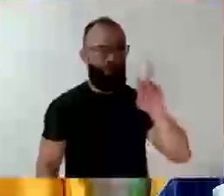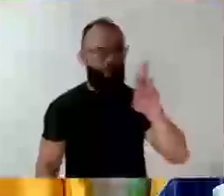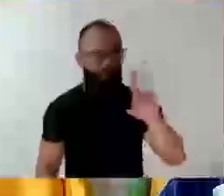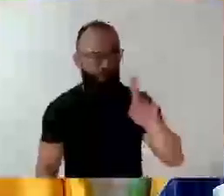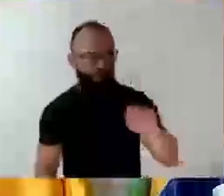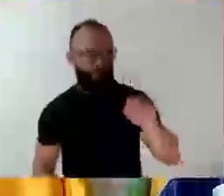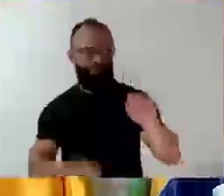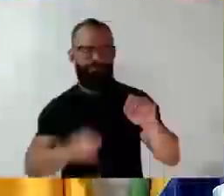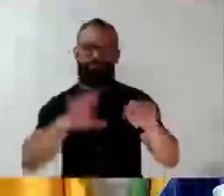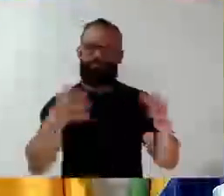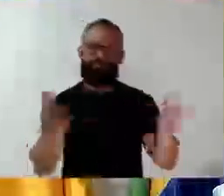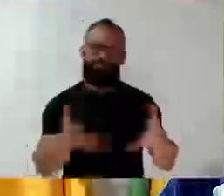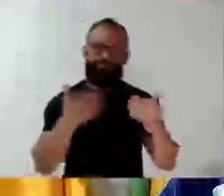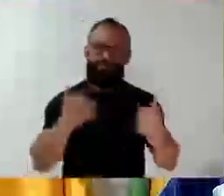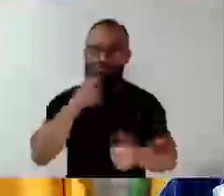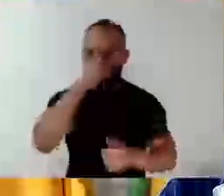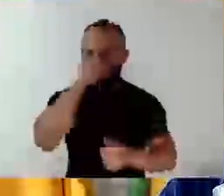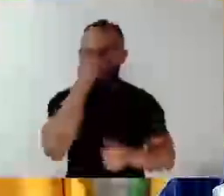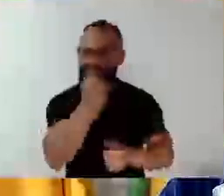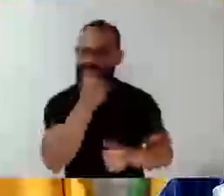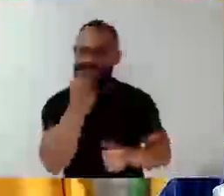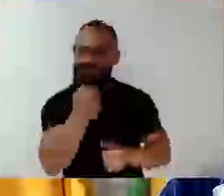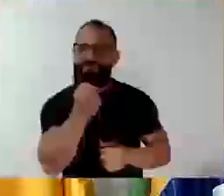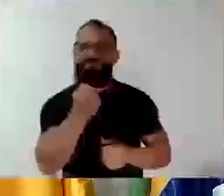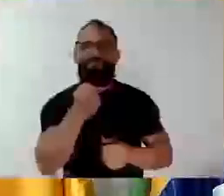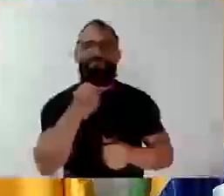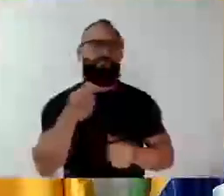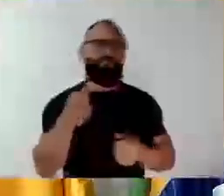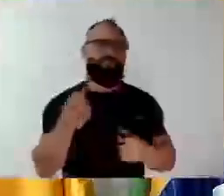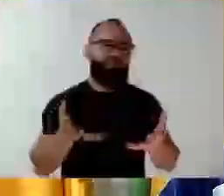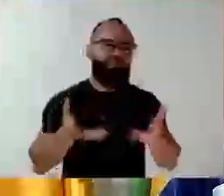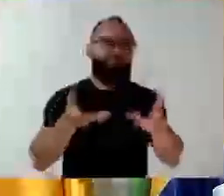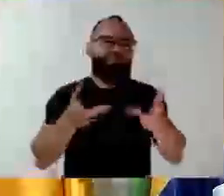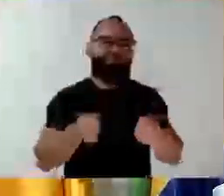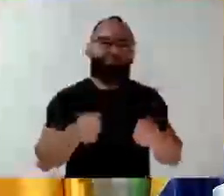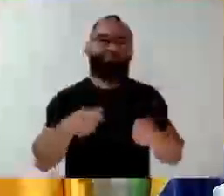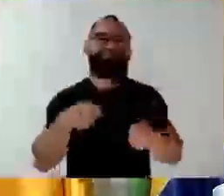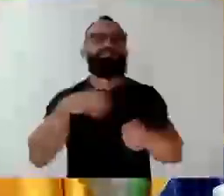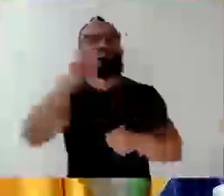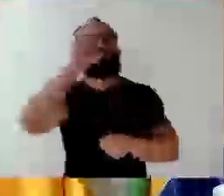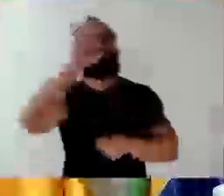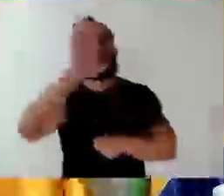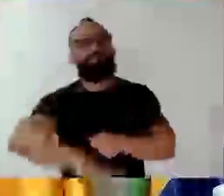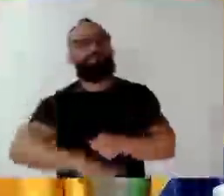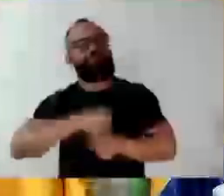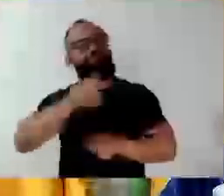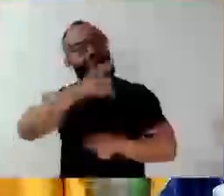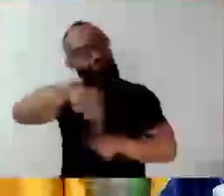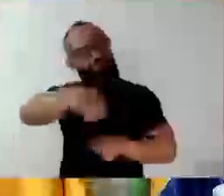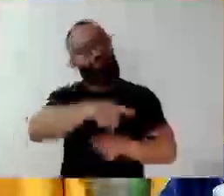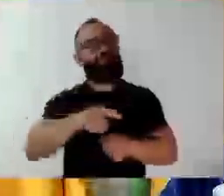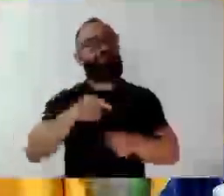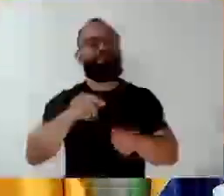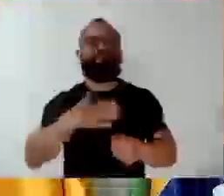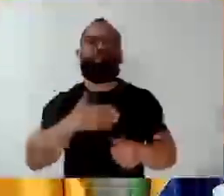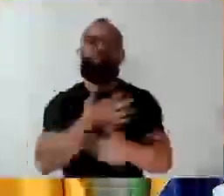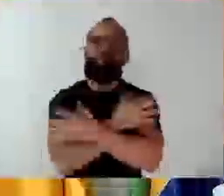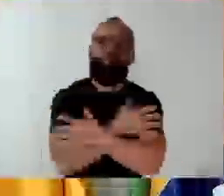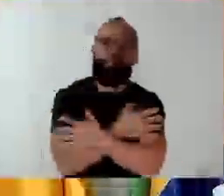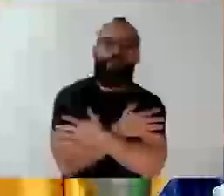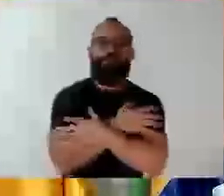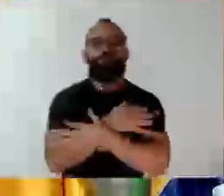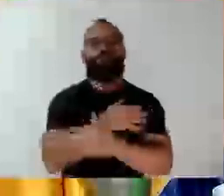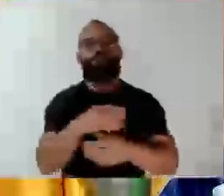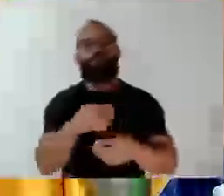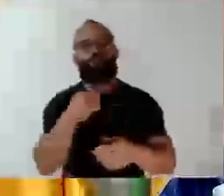o município de Biguassu, exaltam através do esporte. Que Deus ilumine também. Vitinho, você, leve o abraço para o Fabinho, para o Davi,